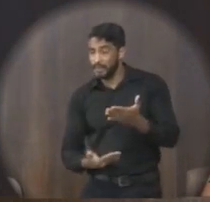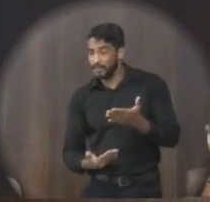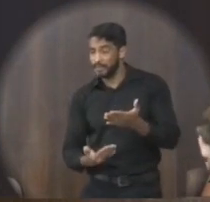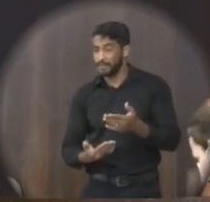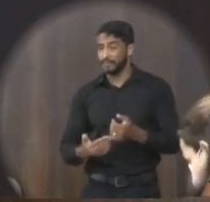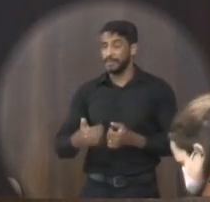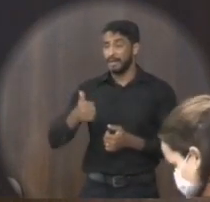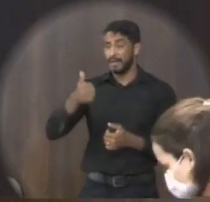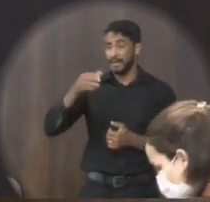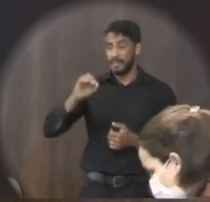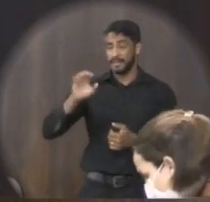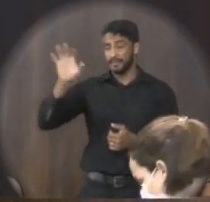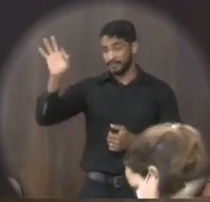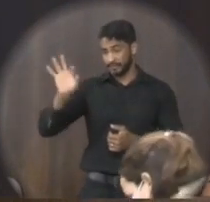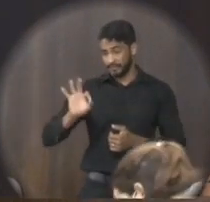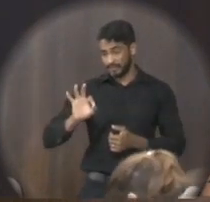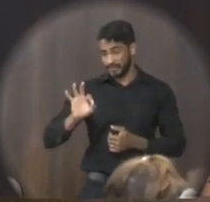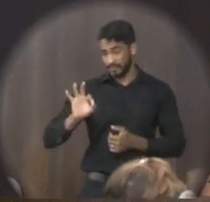10%.